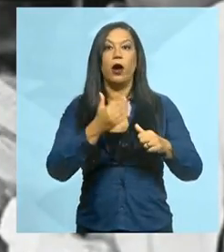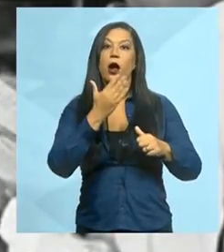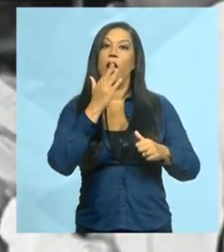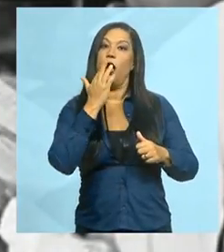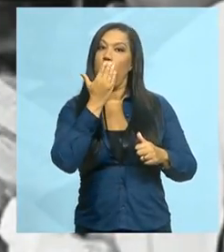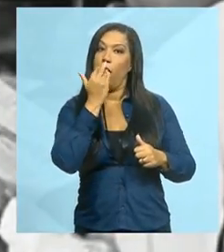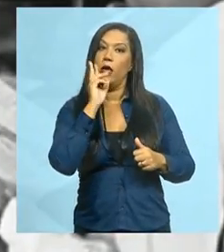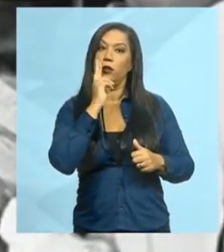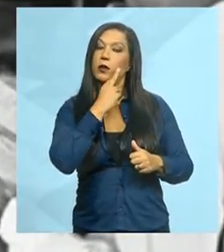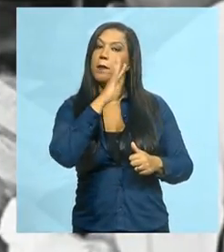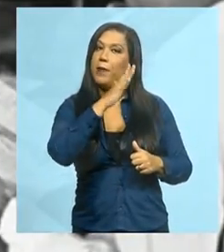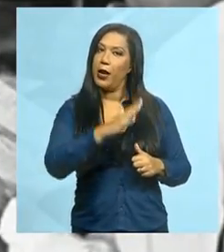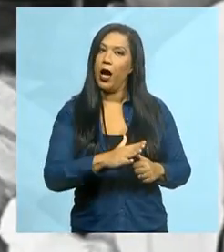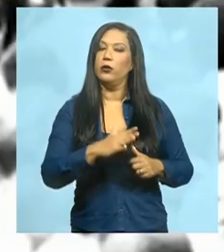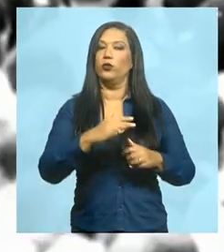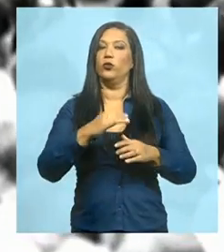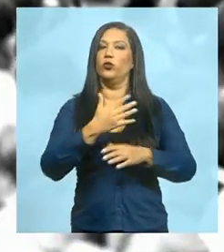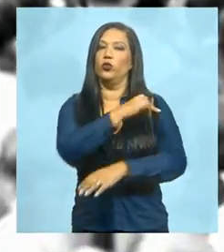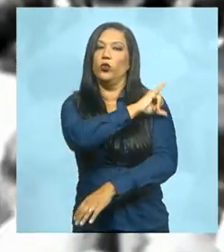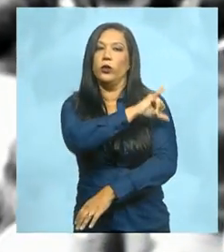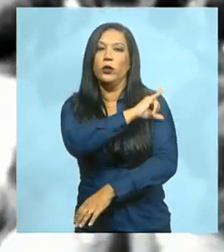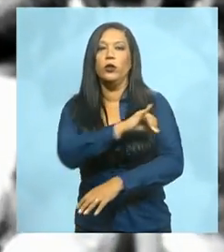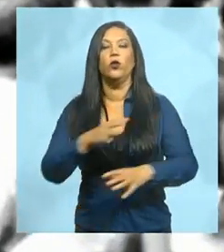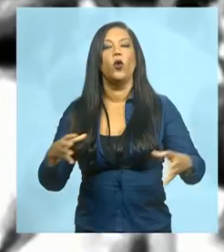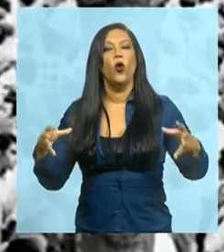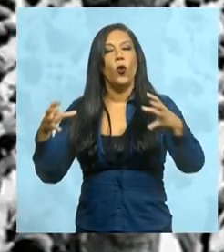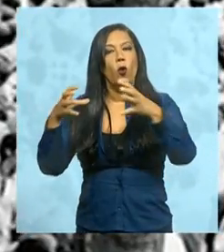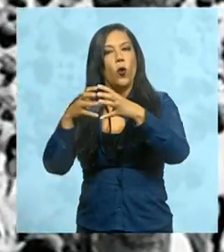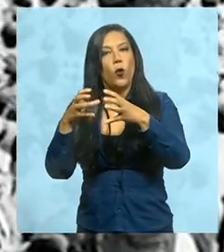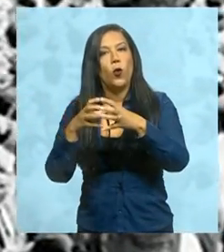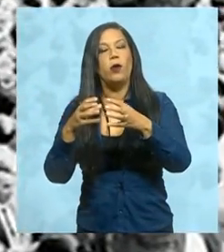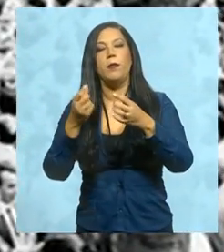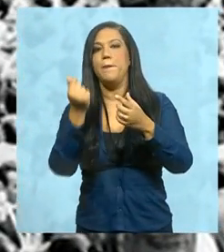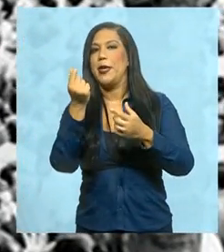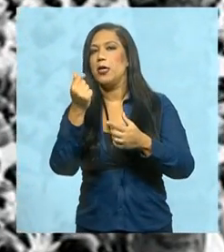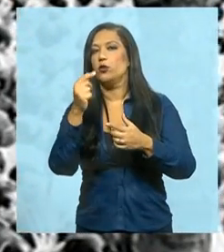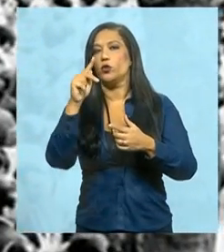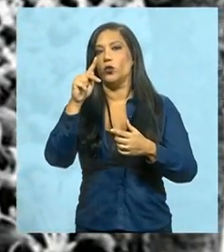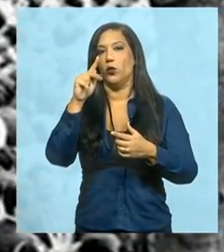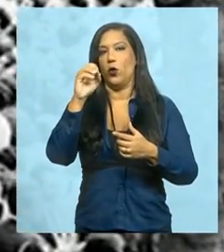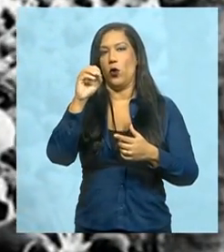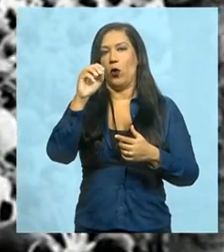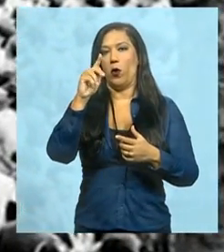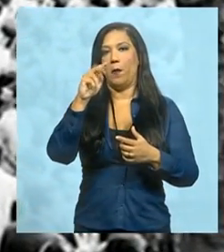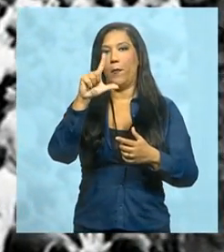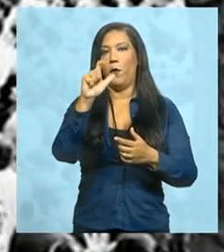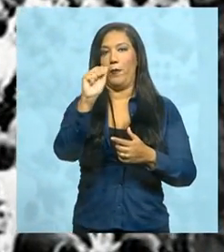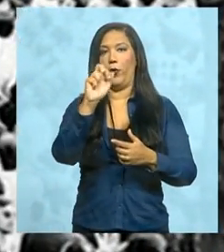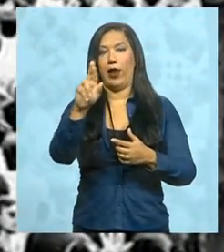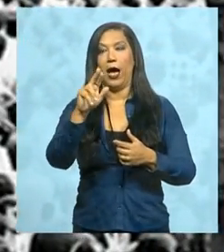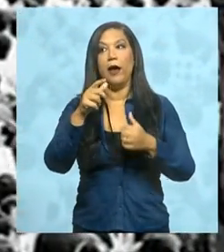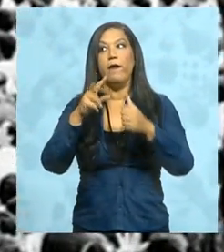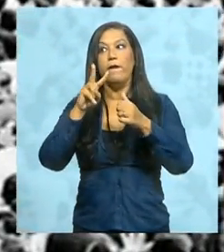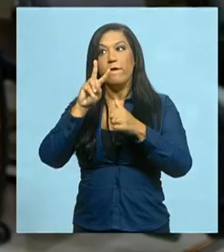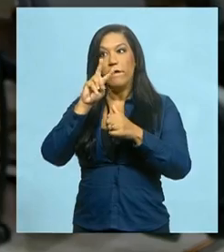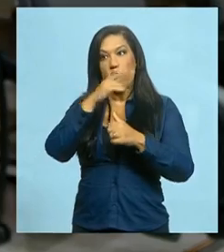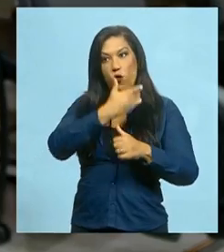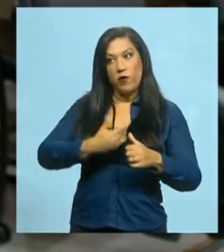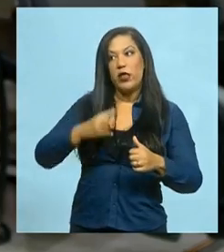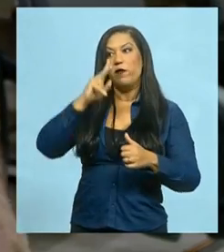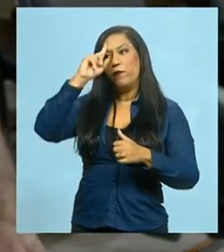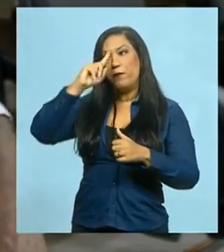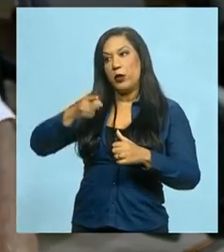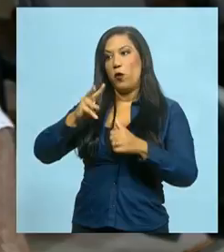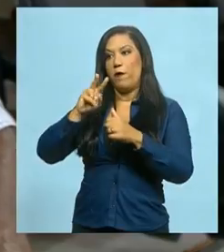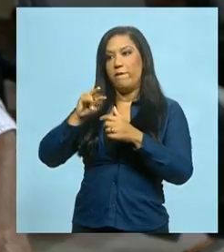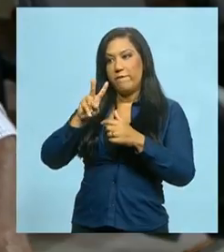custo no centro do Rio. Era também um complexo de serviços com preços populares e que estava ameaçado de fechamento pelo governo. Quando a